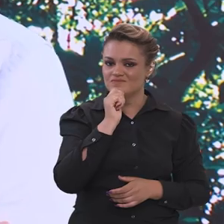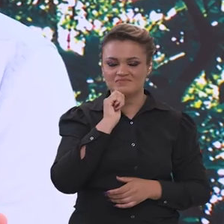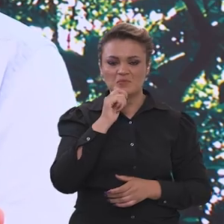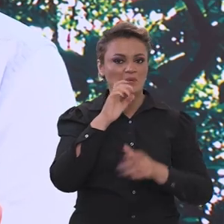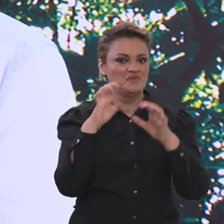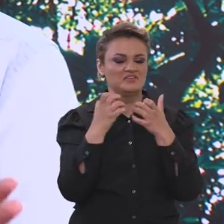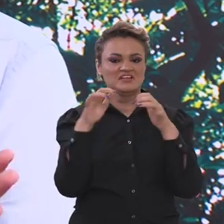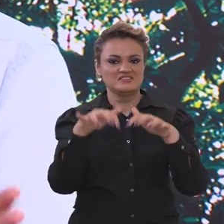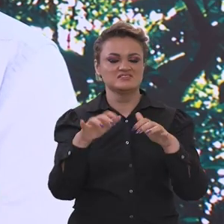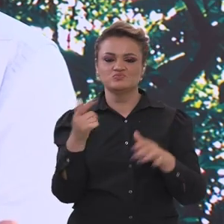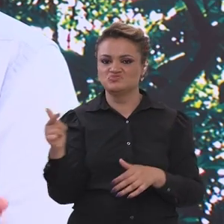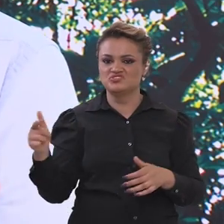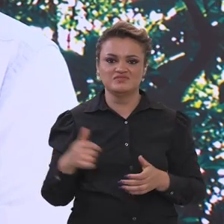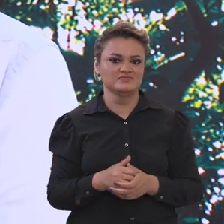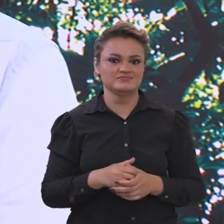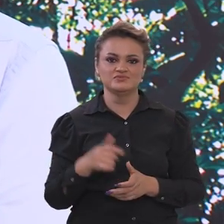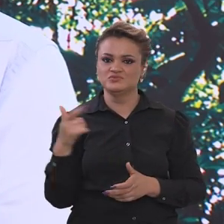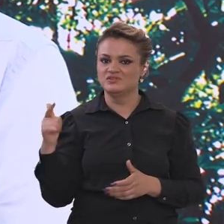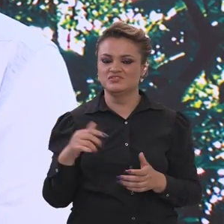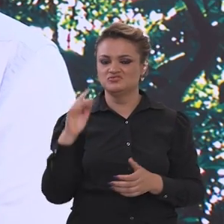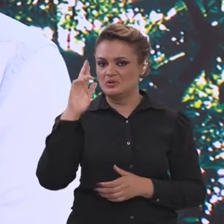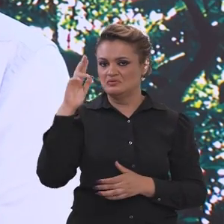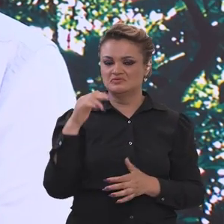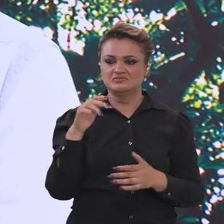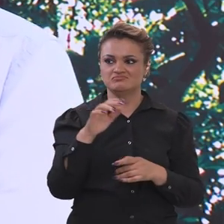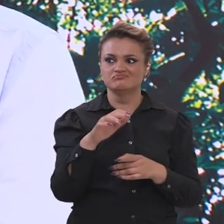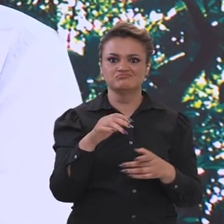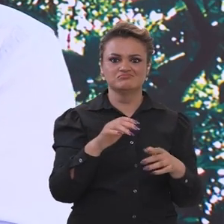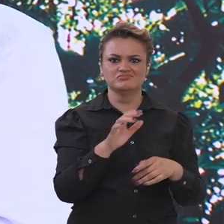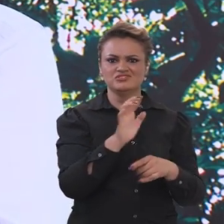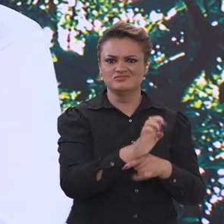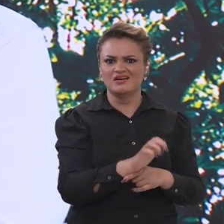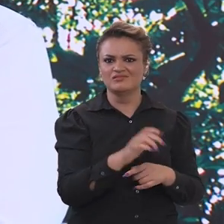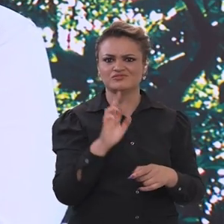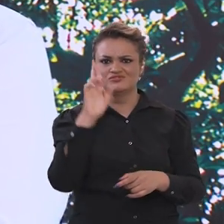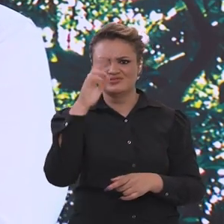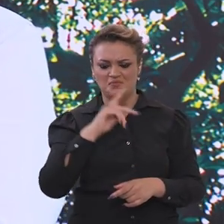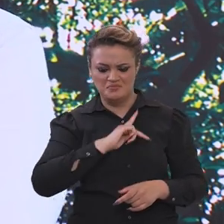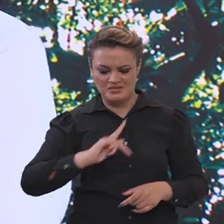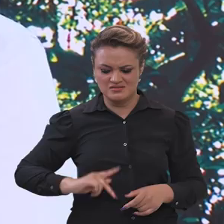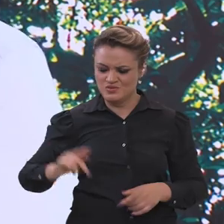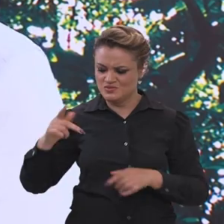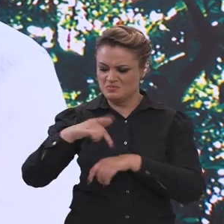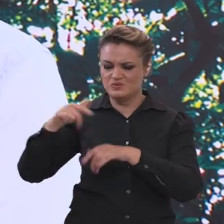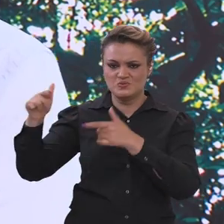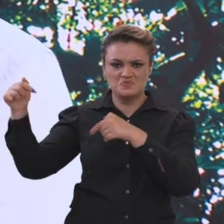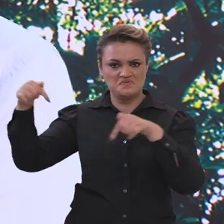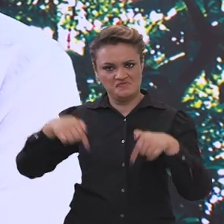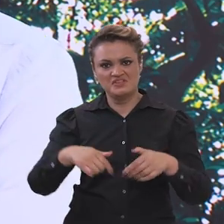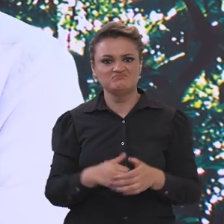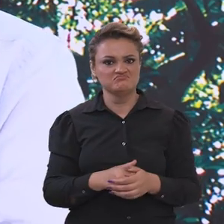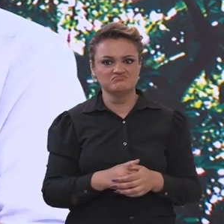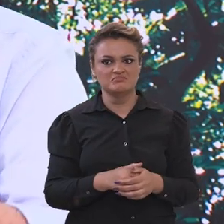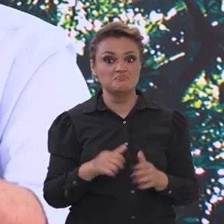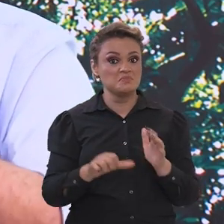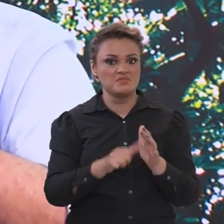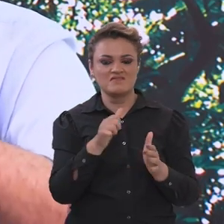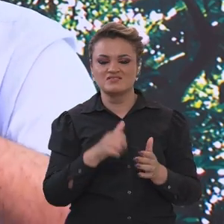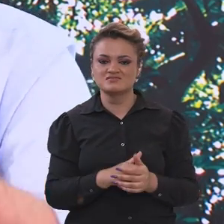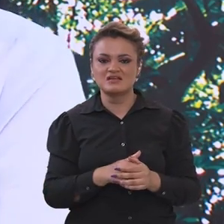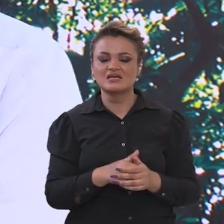um evento desse, de chefes de Estado, chefes de governos, com a participação popular e no modelo que nós construímos, que era